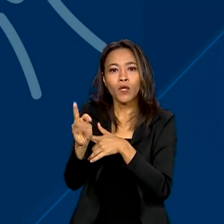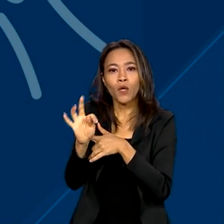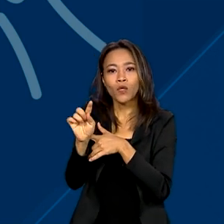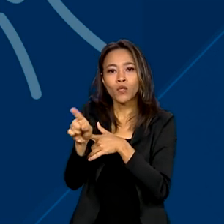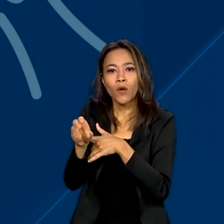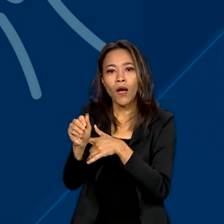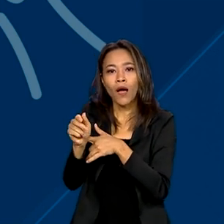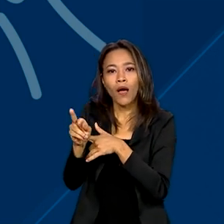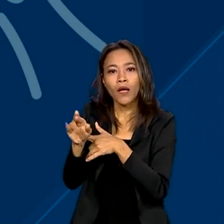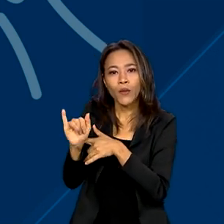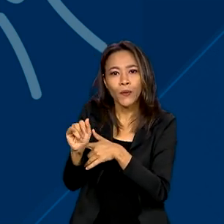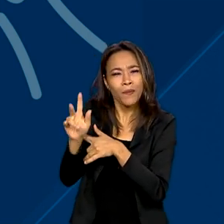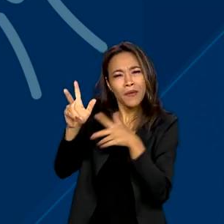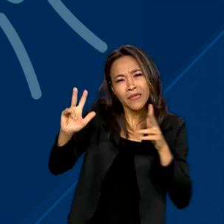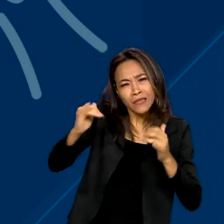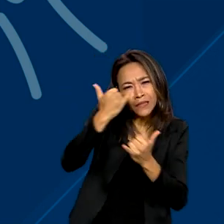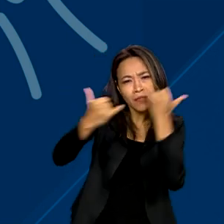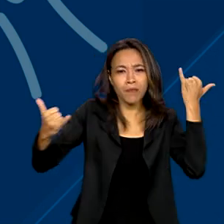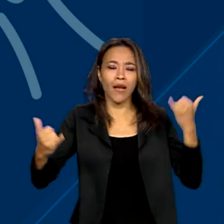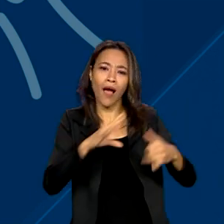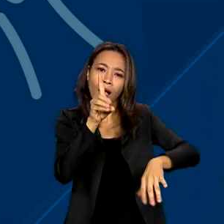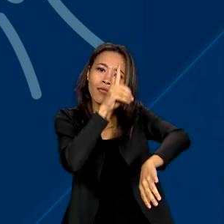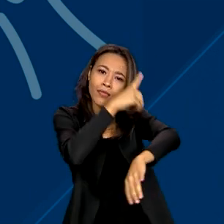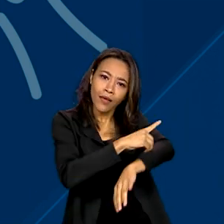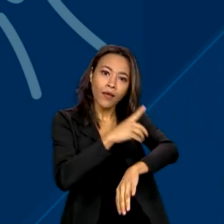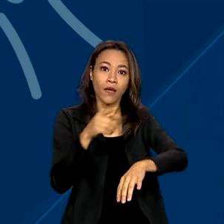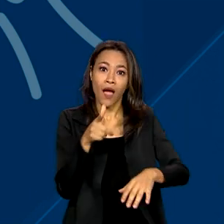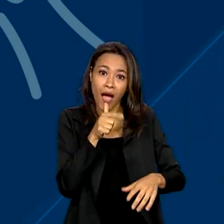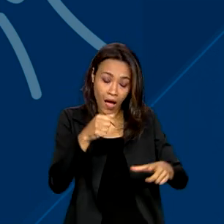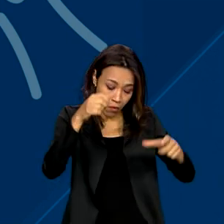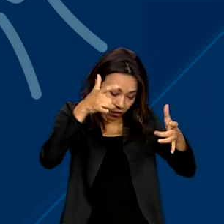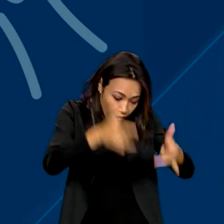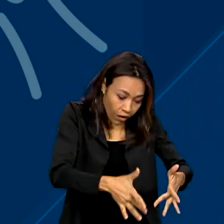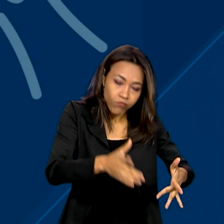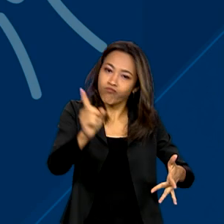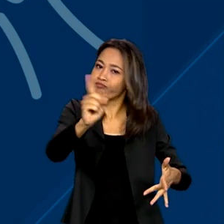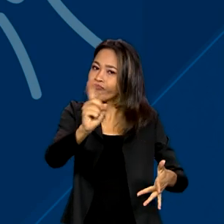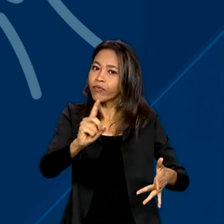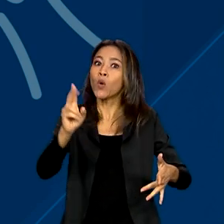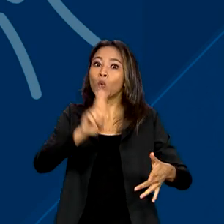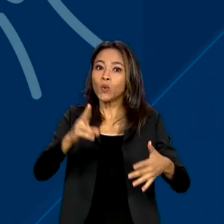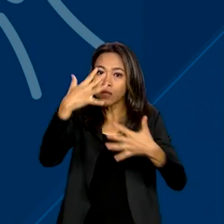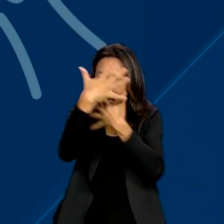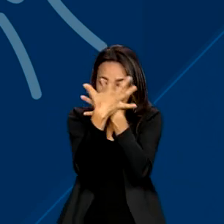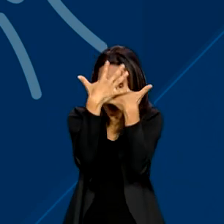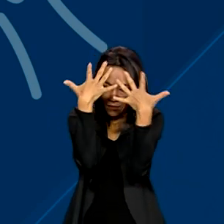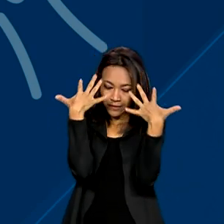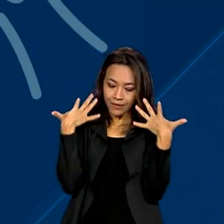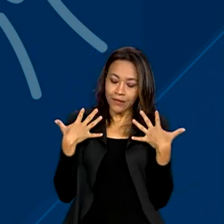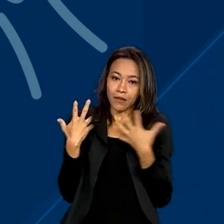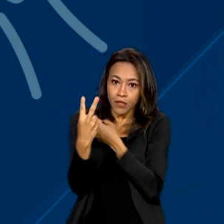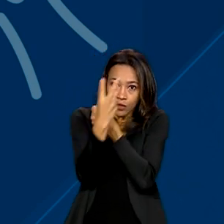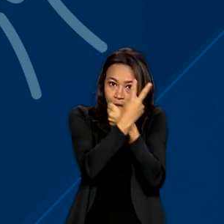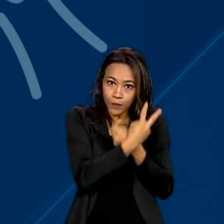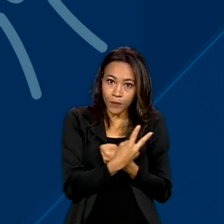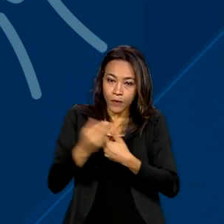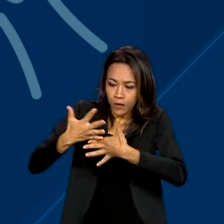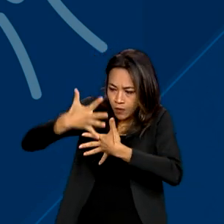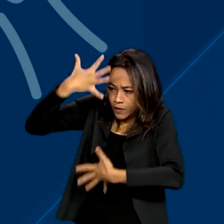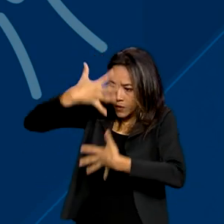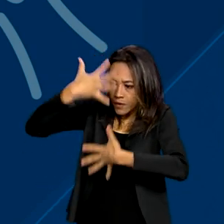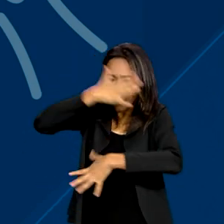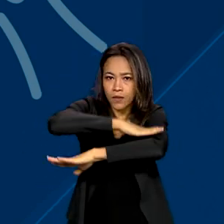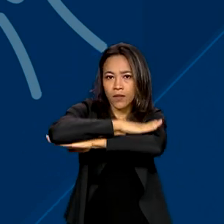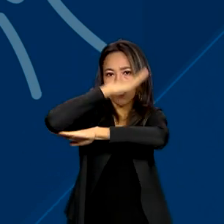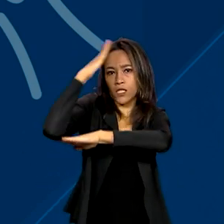prevenção é semelhante à da dengue. Não deixar água parada, usar mosquiteiros, repelentes, telas nas janelas e